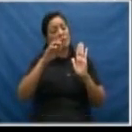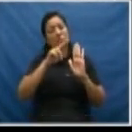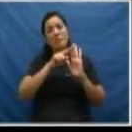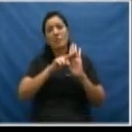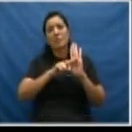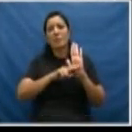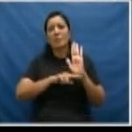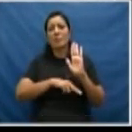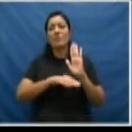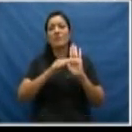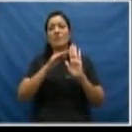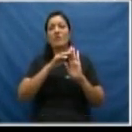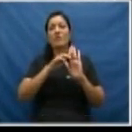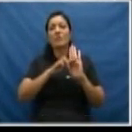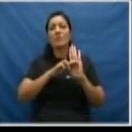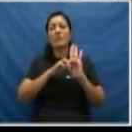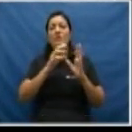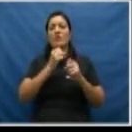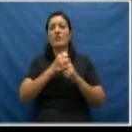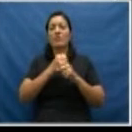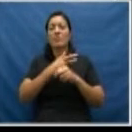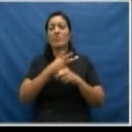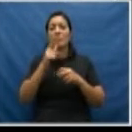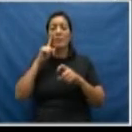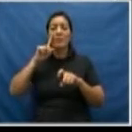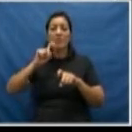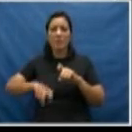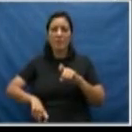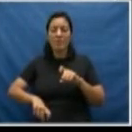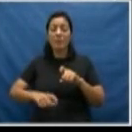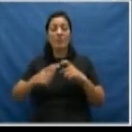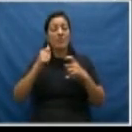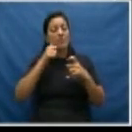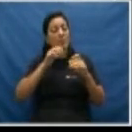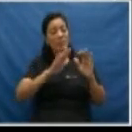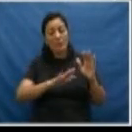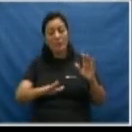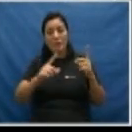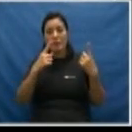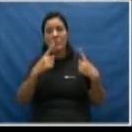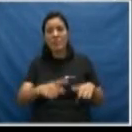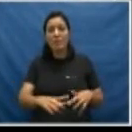indicam, que boa parte da violência sexual que acontece é contra meninas.